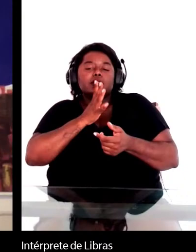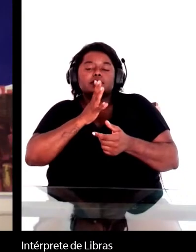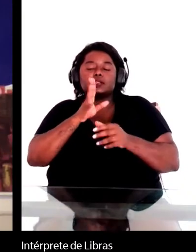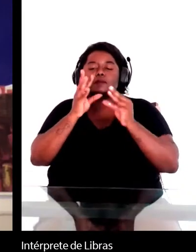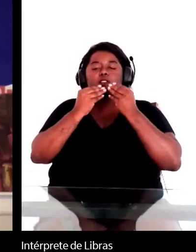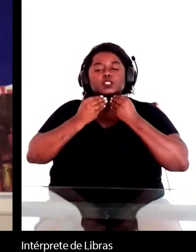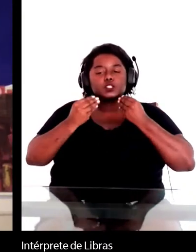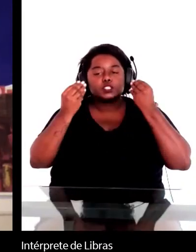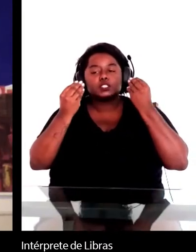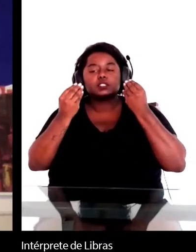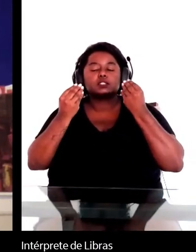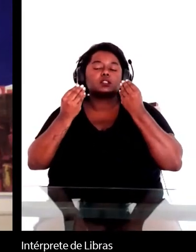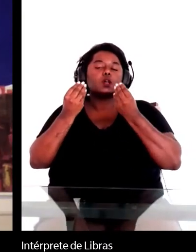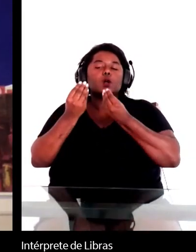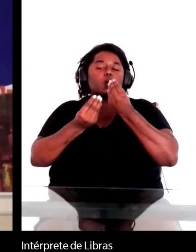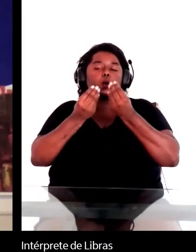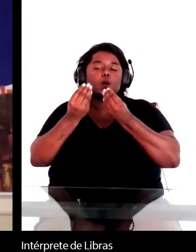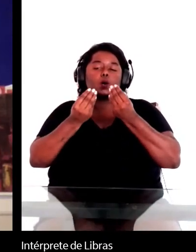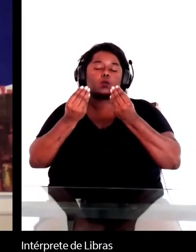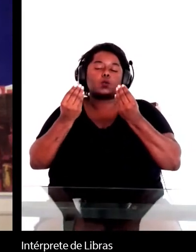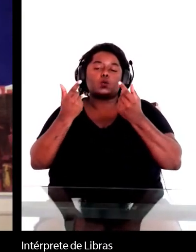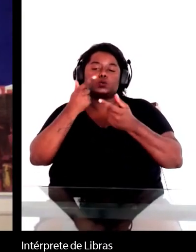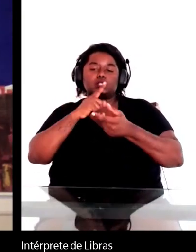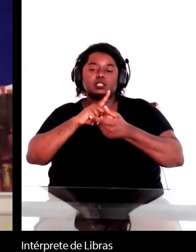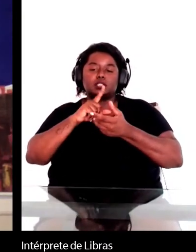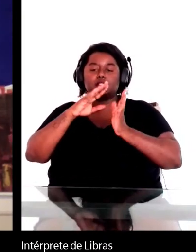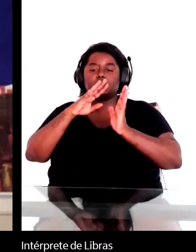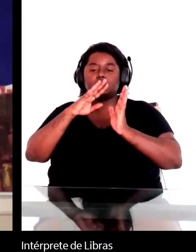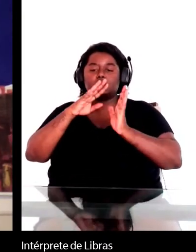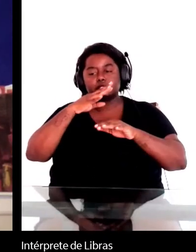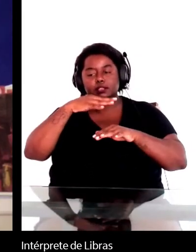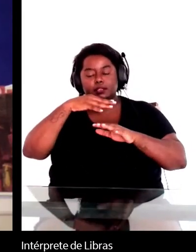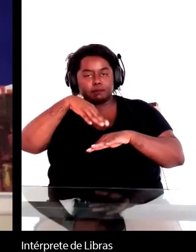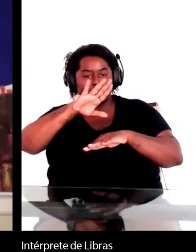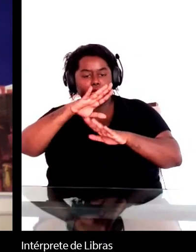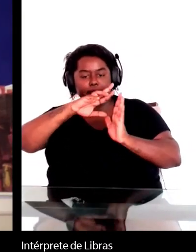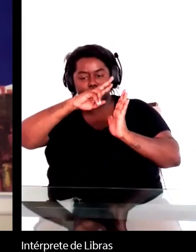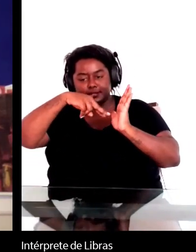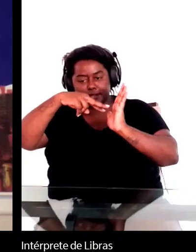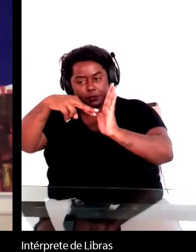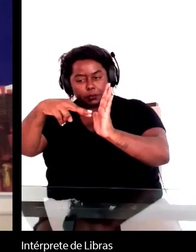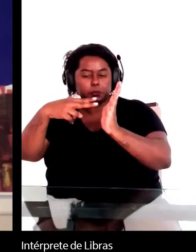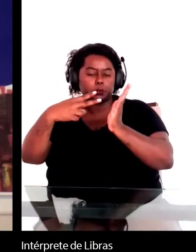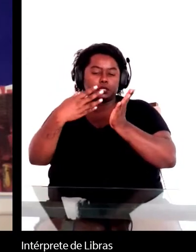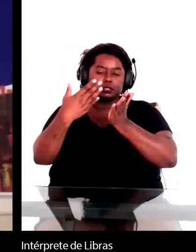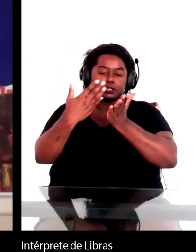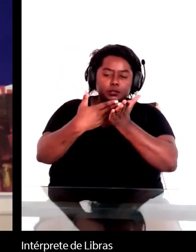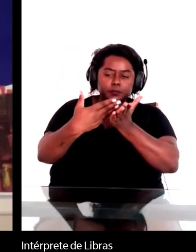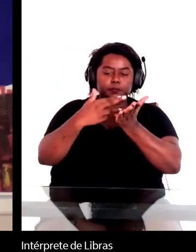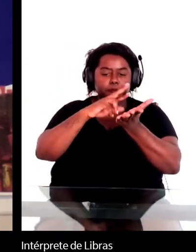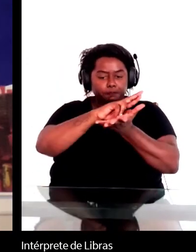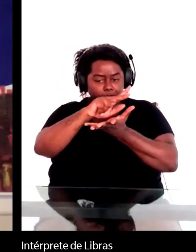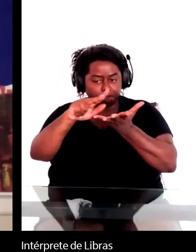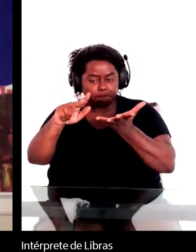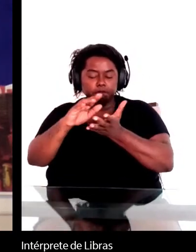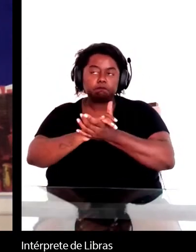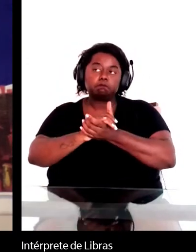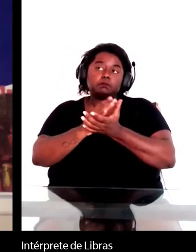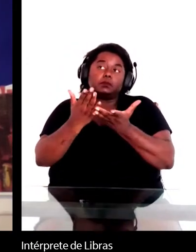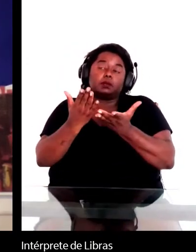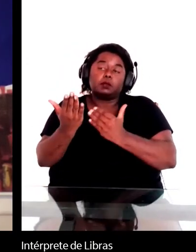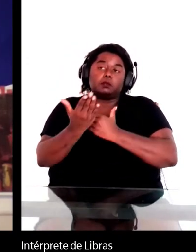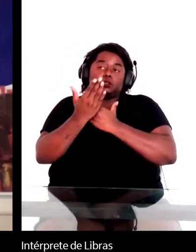Assis para conseguir mais leituras para Machado de Assis? Agora, para poder me ajudar a responder a